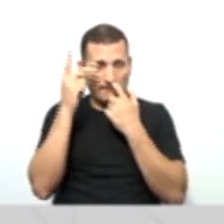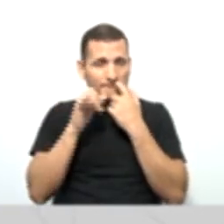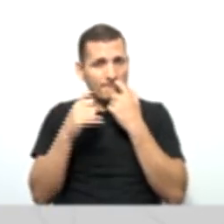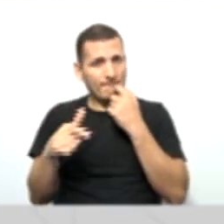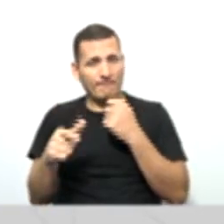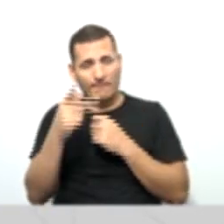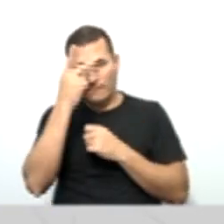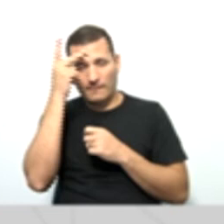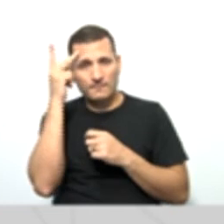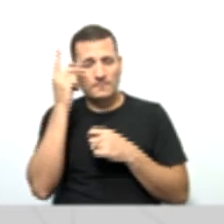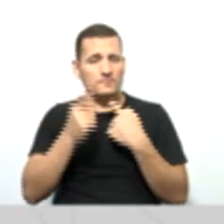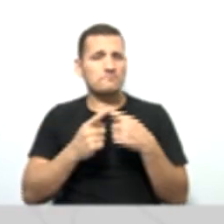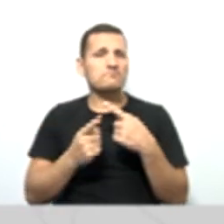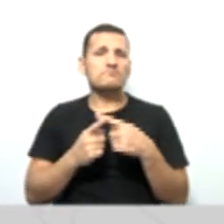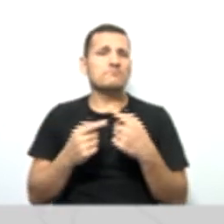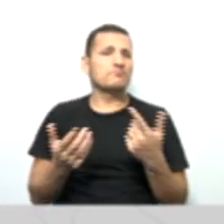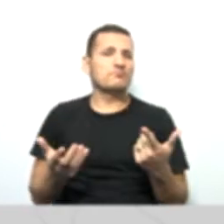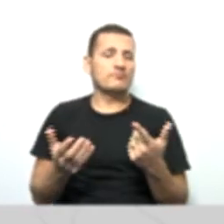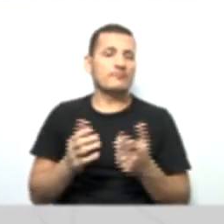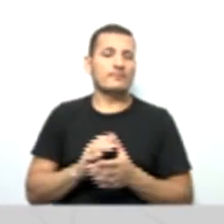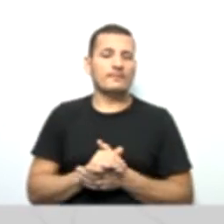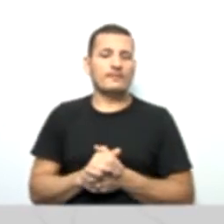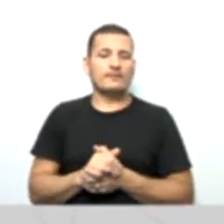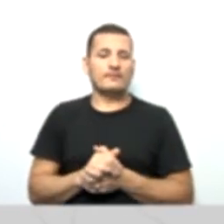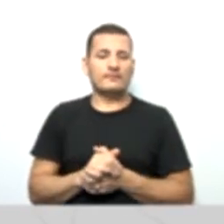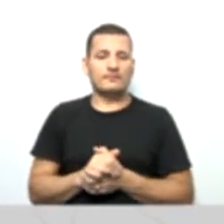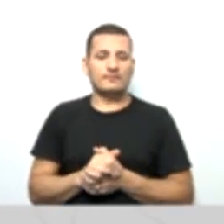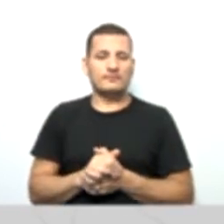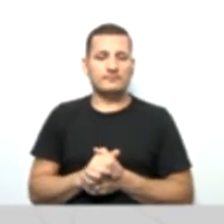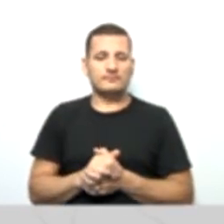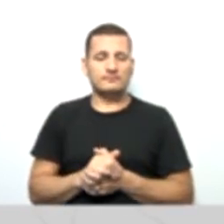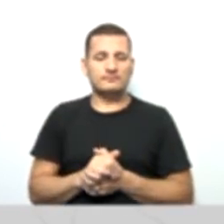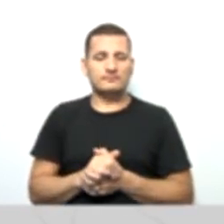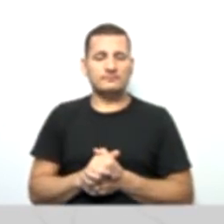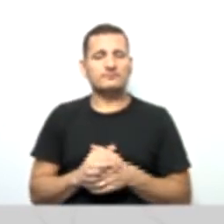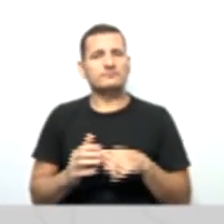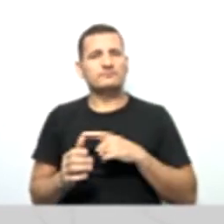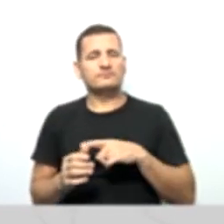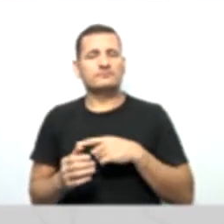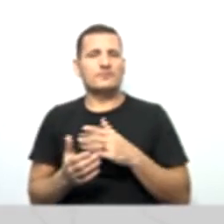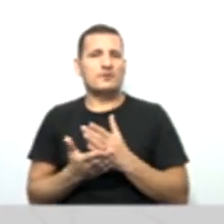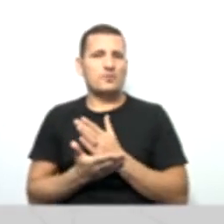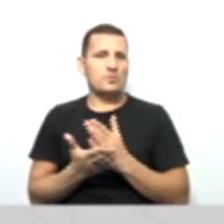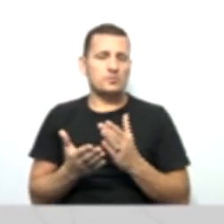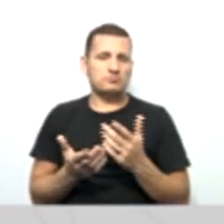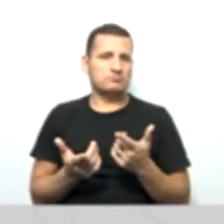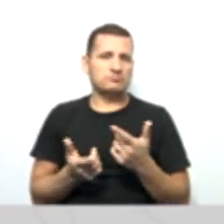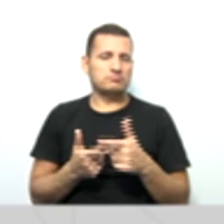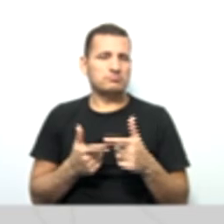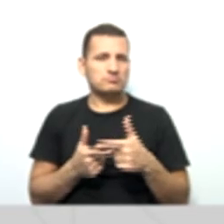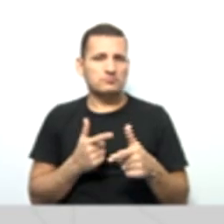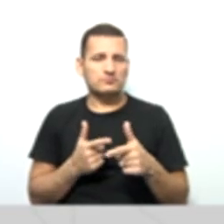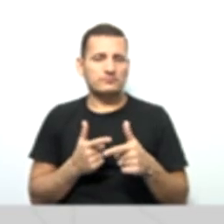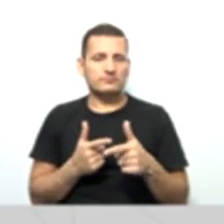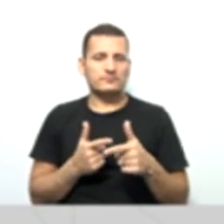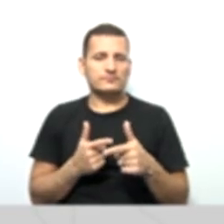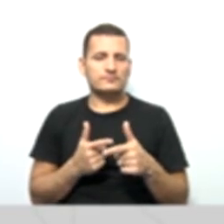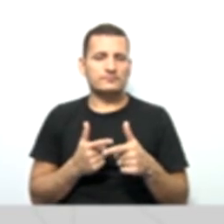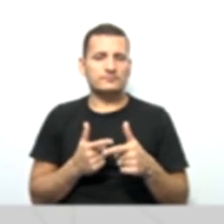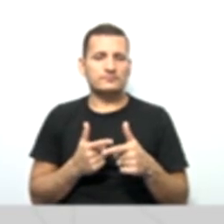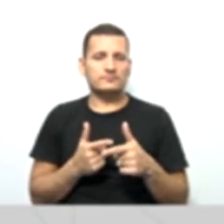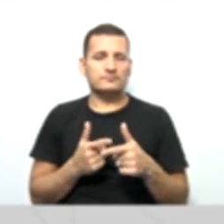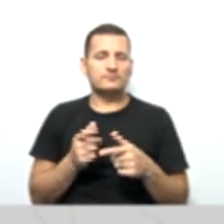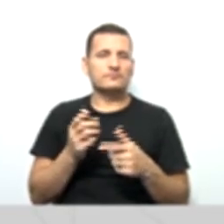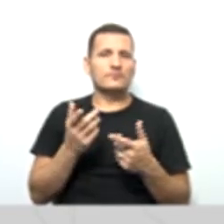que isso não aconteceu, houve algum algum contratempo com algum com a